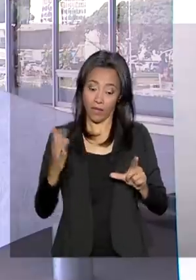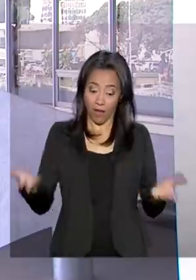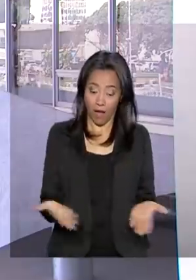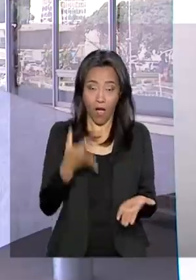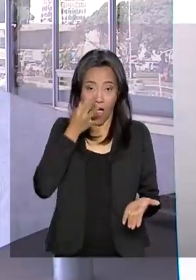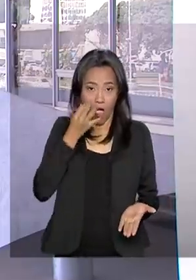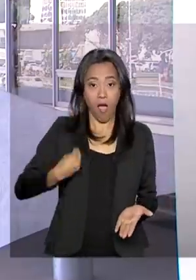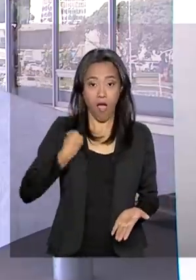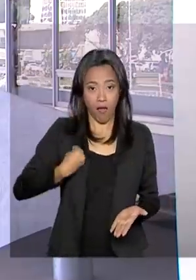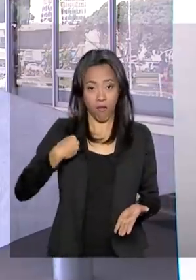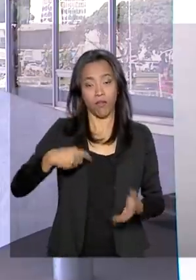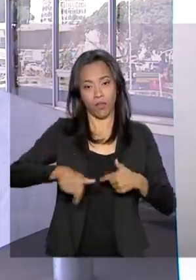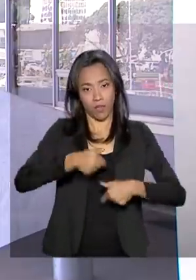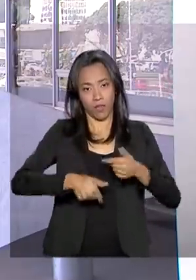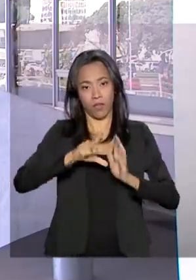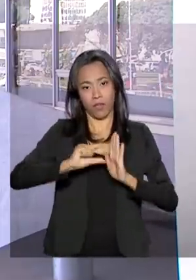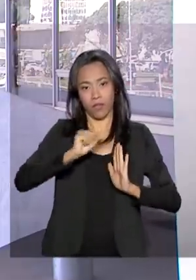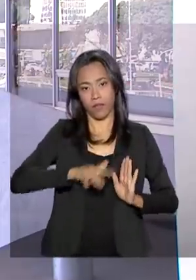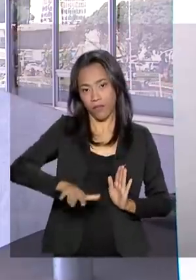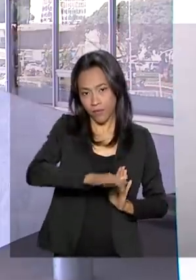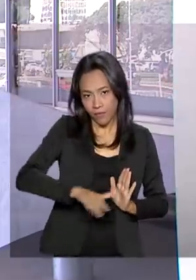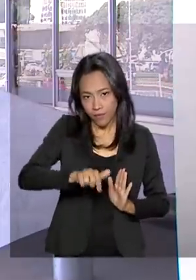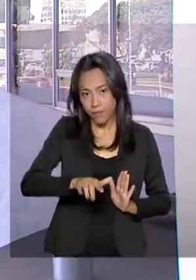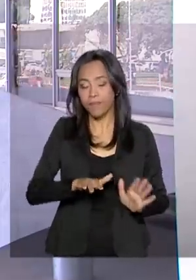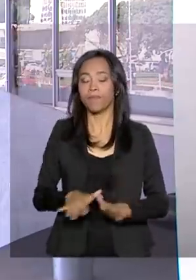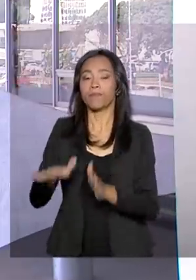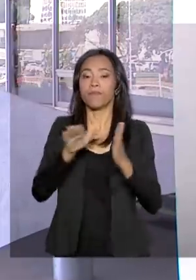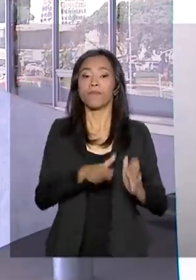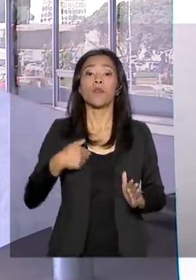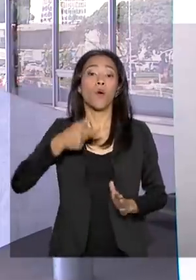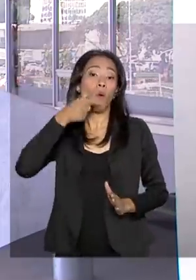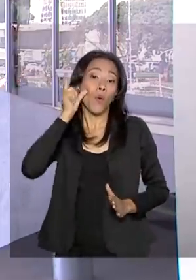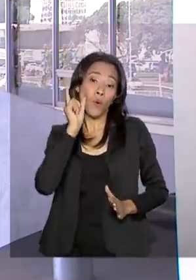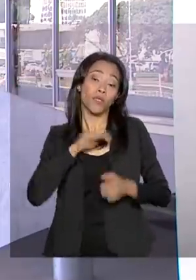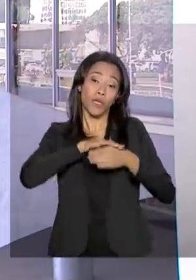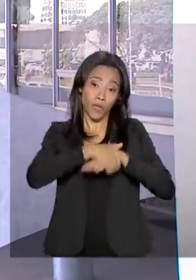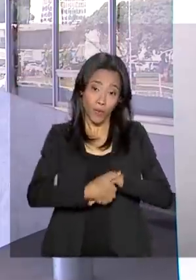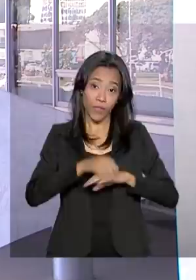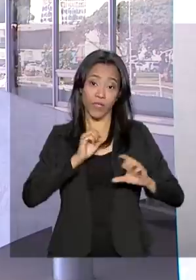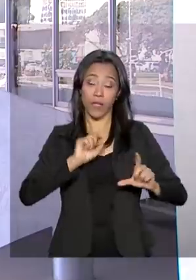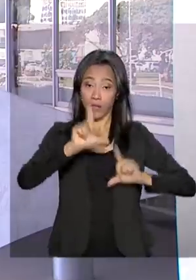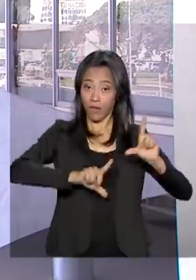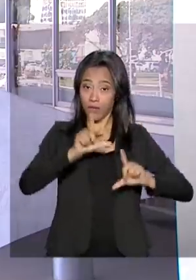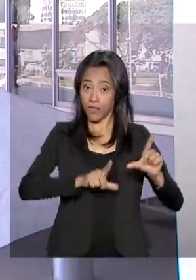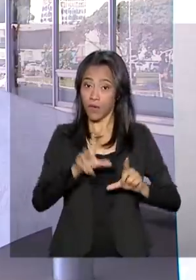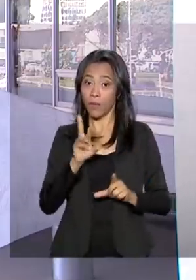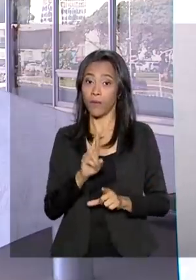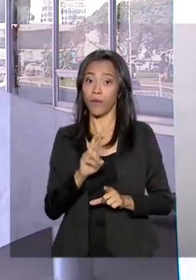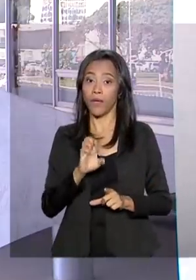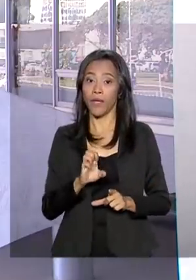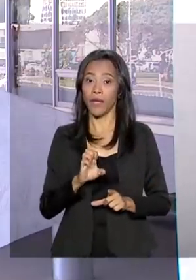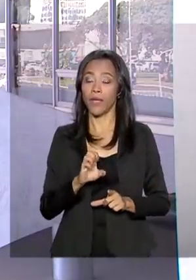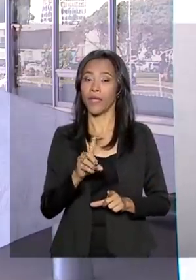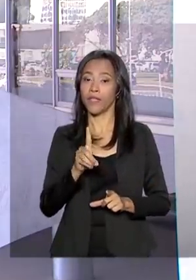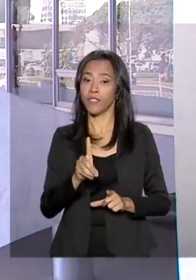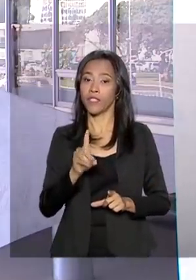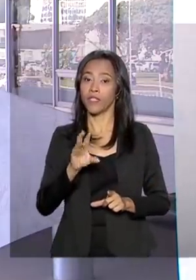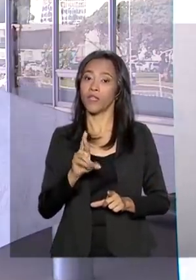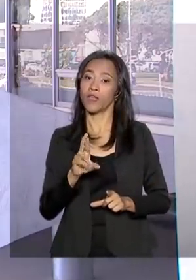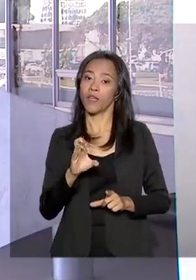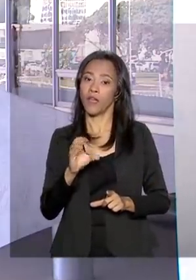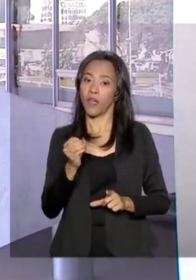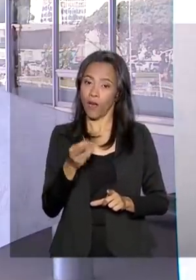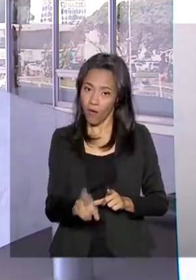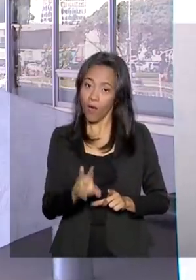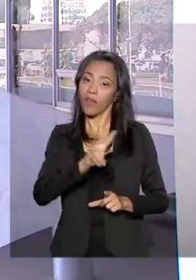ontem, durante uma entrevista, ontem à noite, durante uma entrevista à Rede Record, o presidente afirmou que vai conversar com o